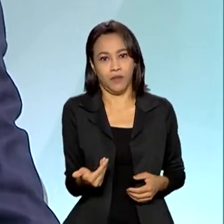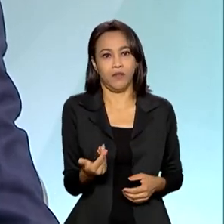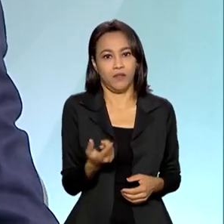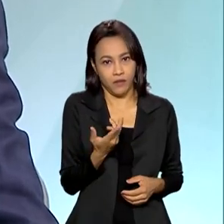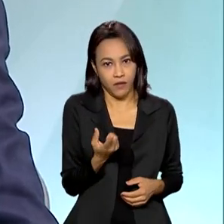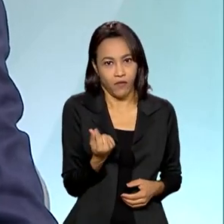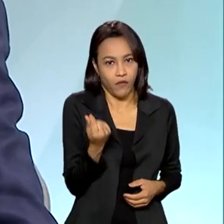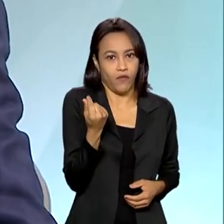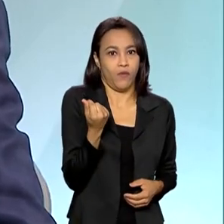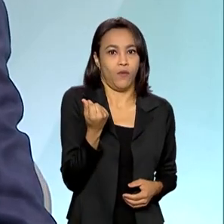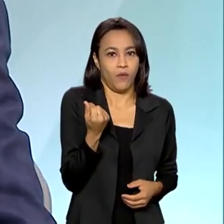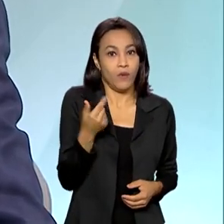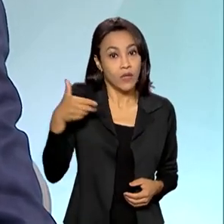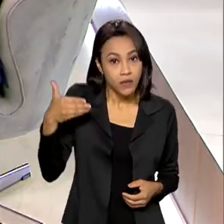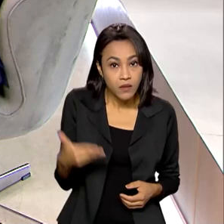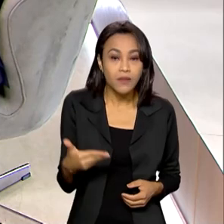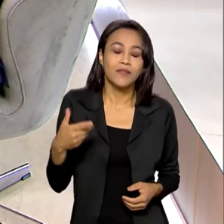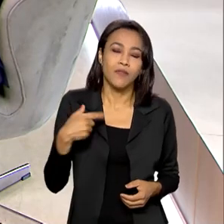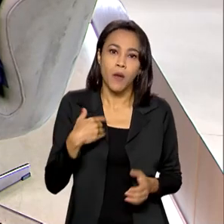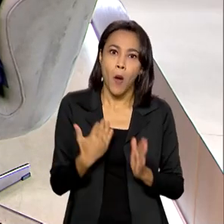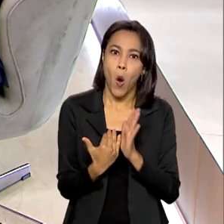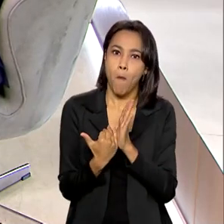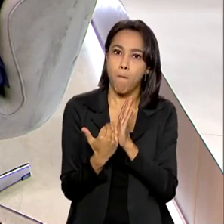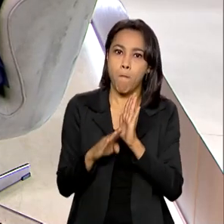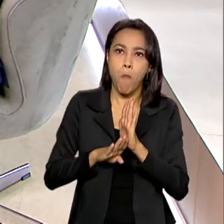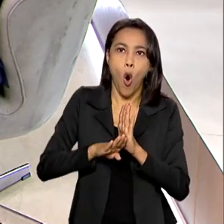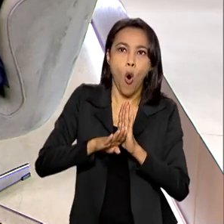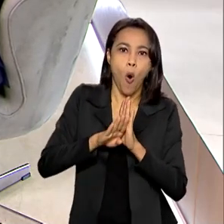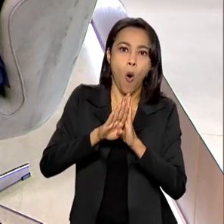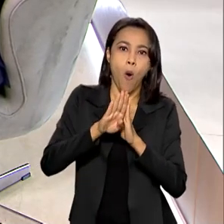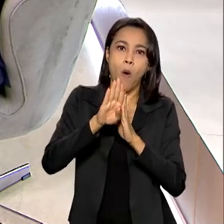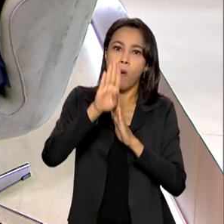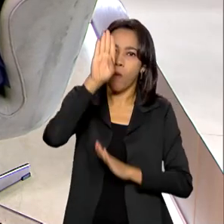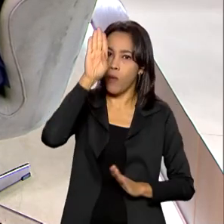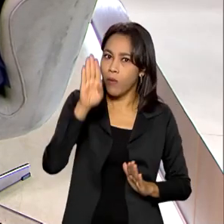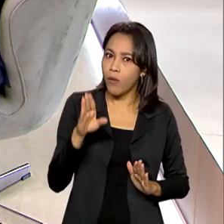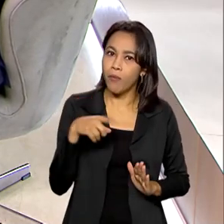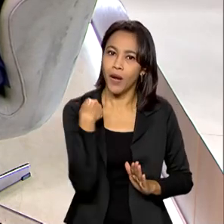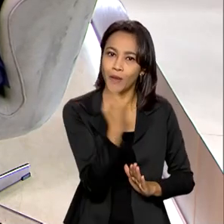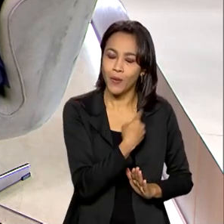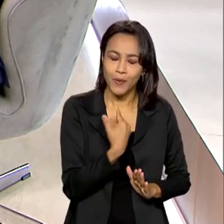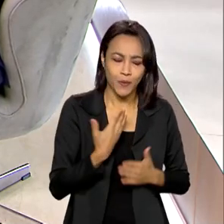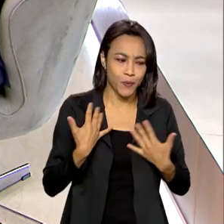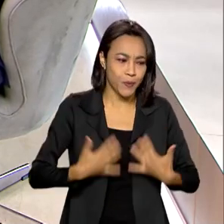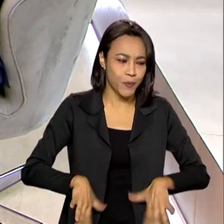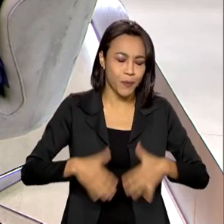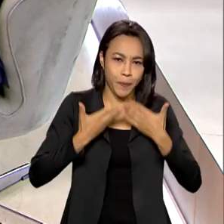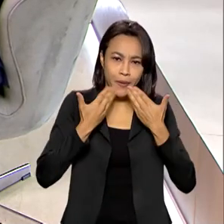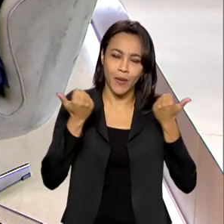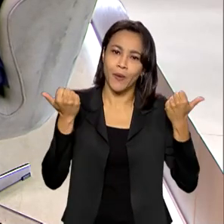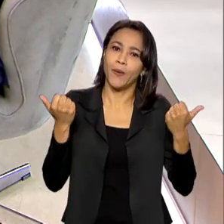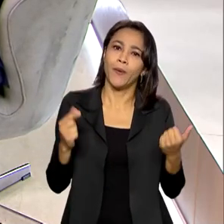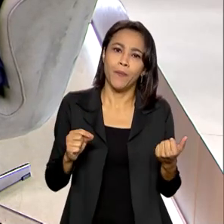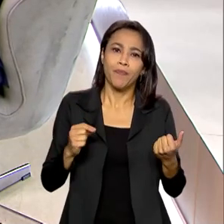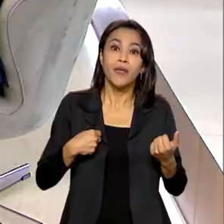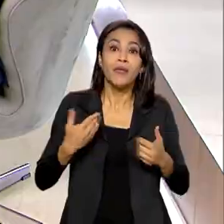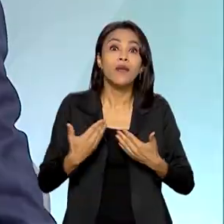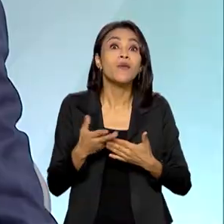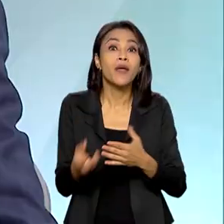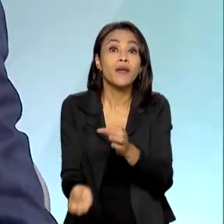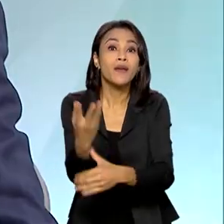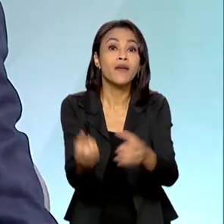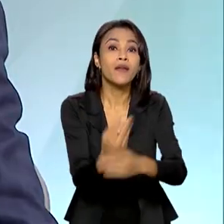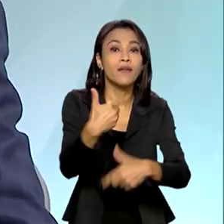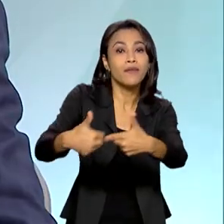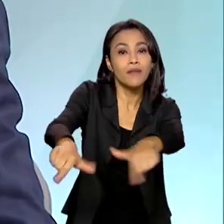traz, de alguma forma, esse superávit aí para todos nós. E melhor ainda, produz emprego e renda no